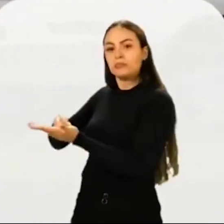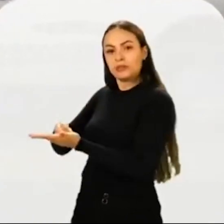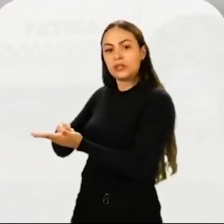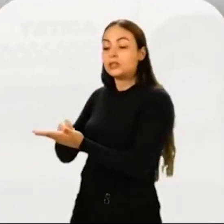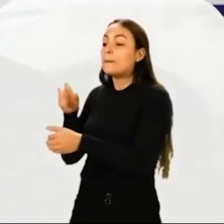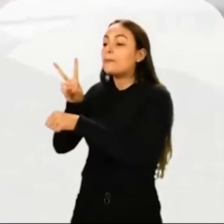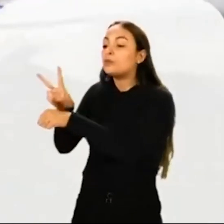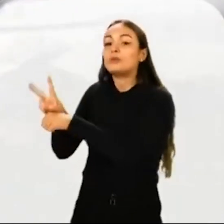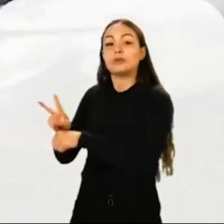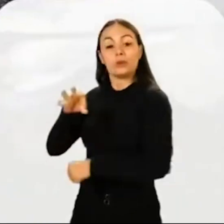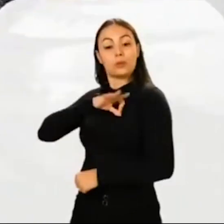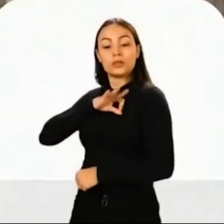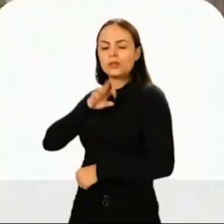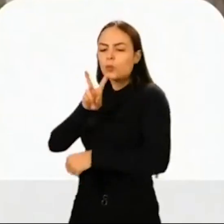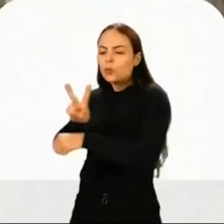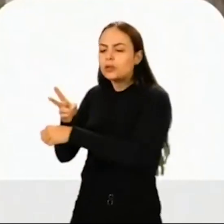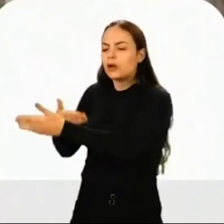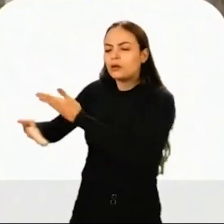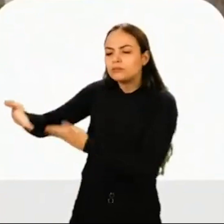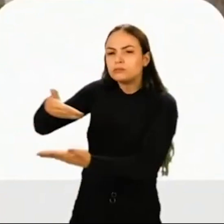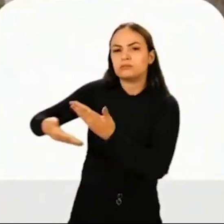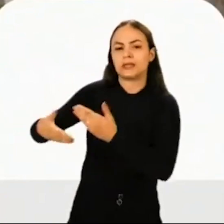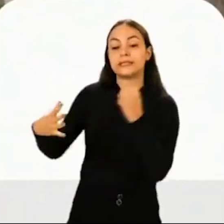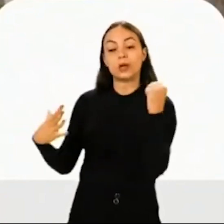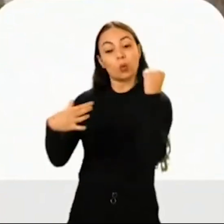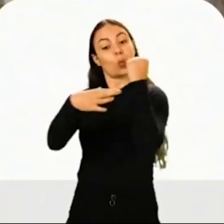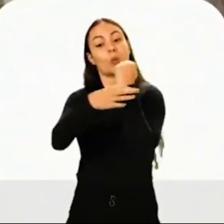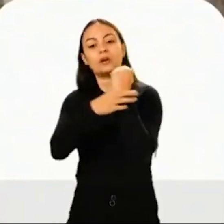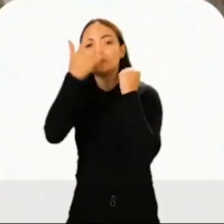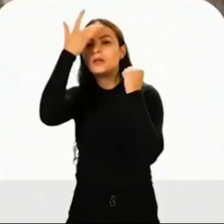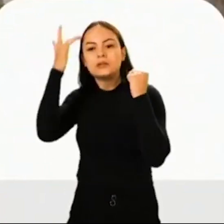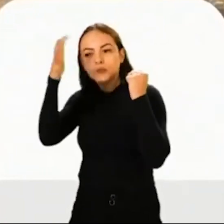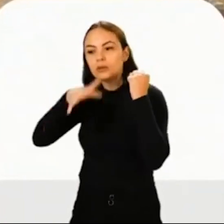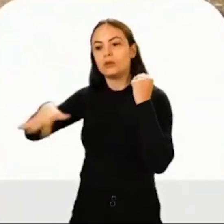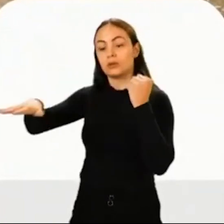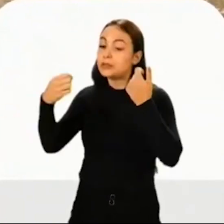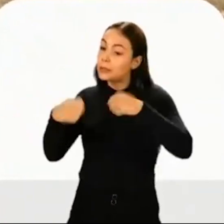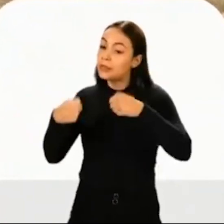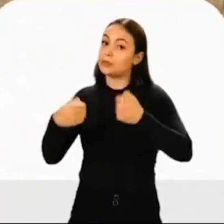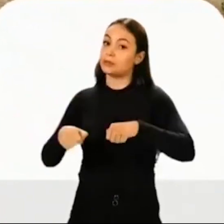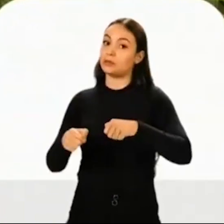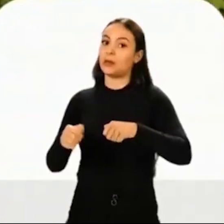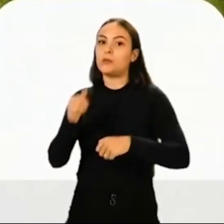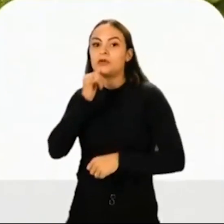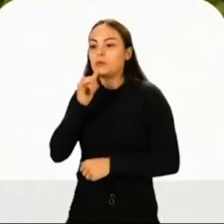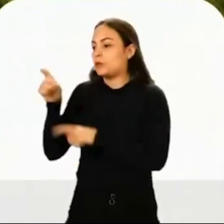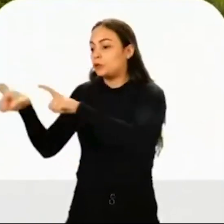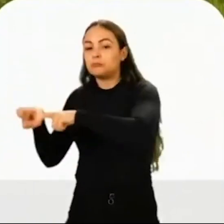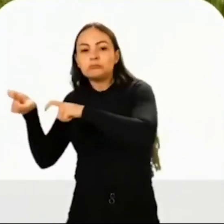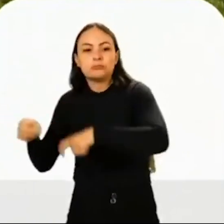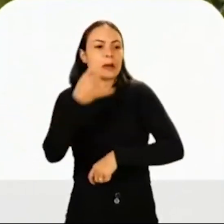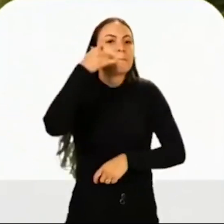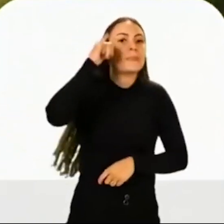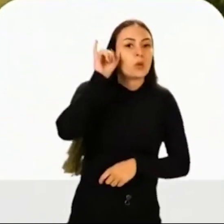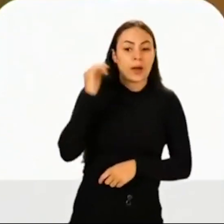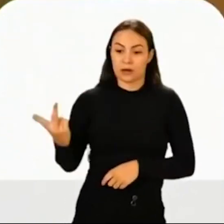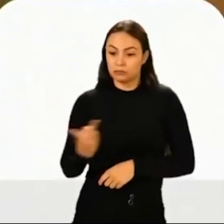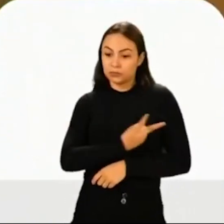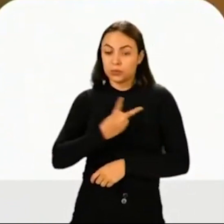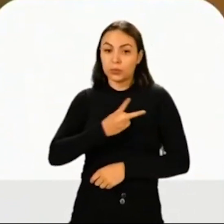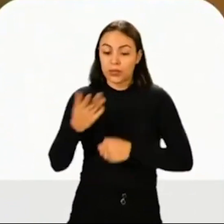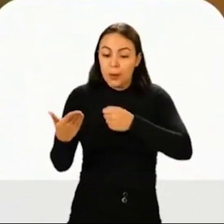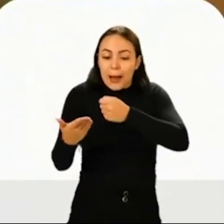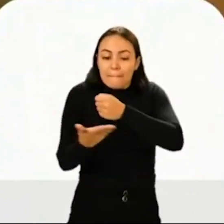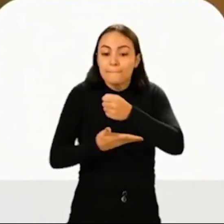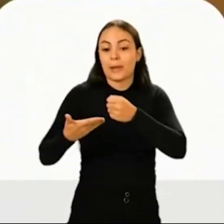para garantir uma polícia que cuida, garantir mais segurança pública para quem está lá na ponta. A agricultura, pecuária, é o motor